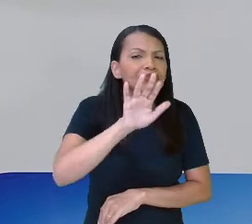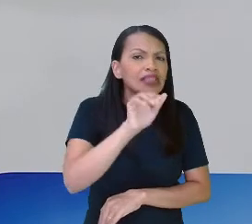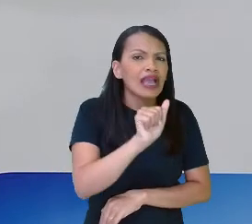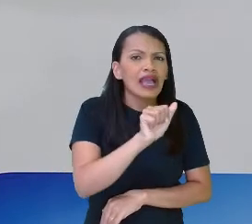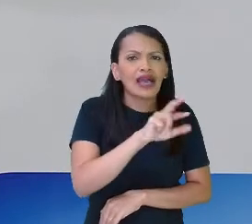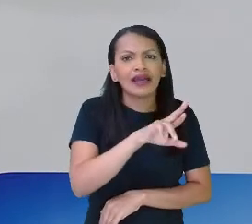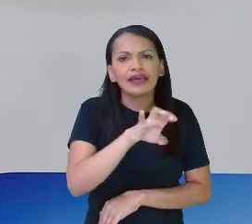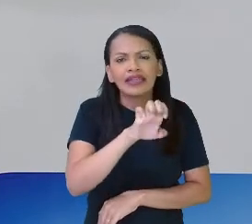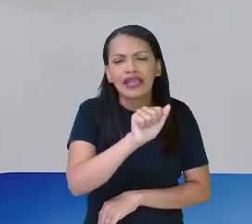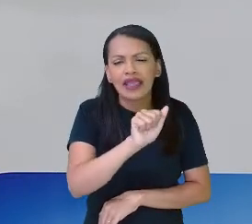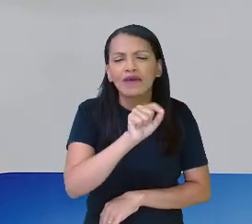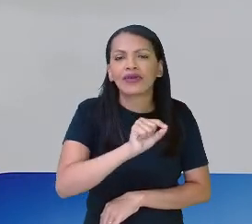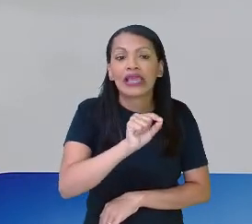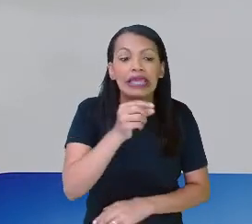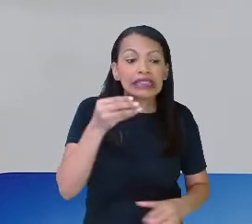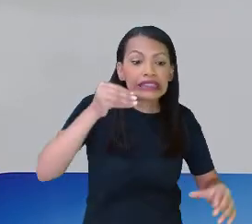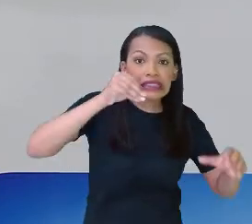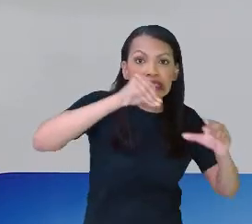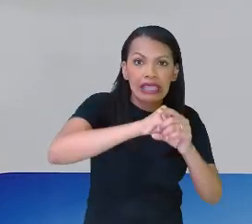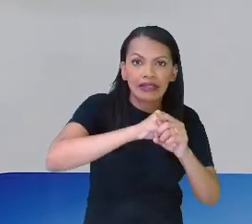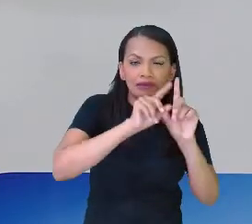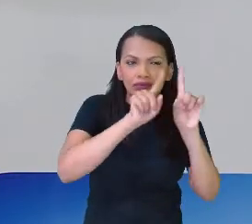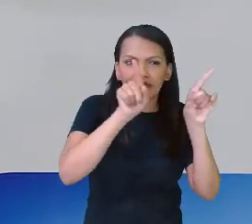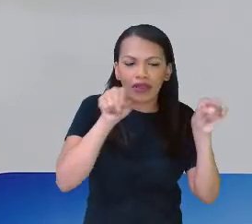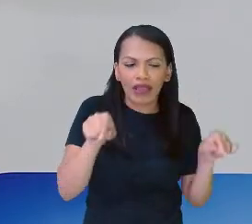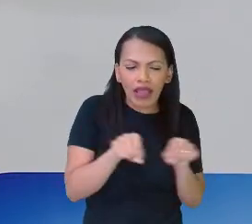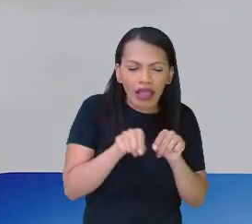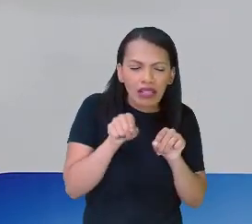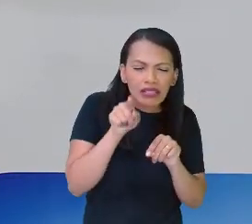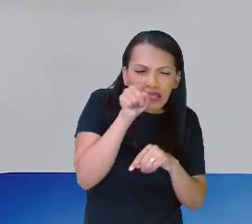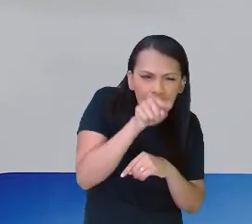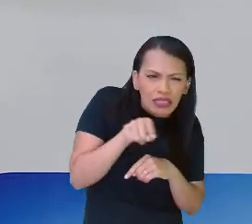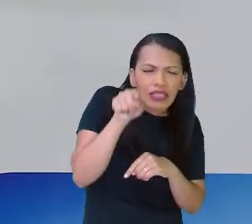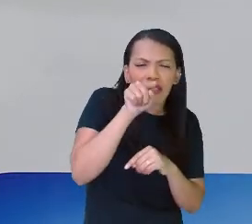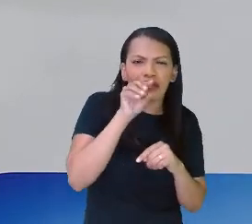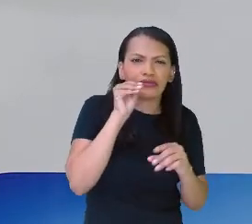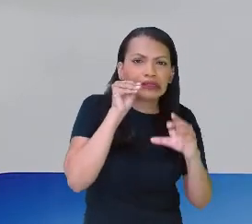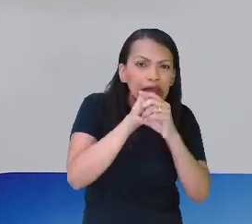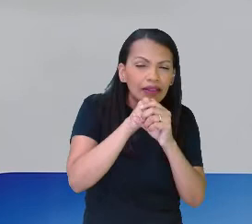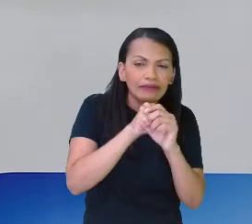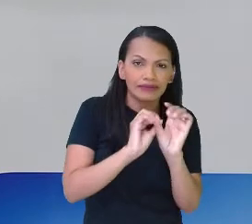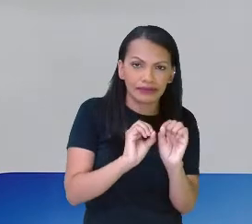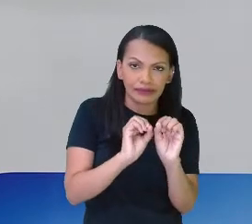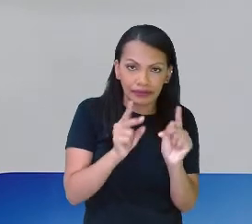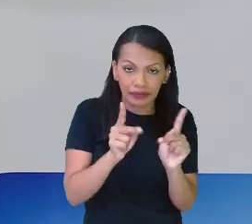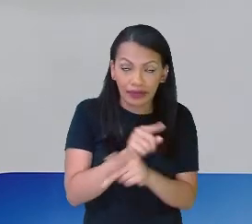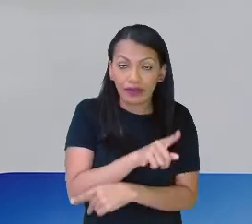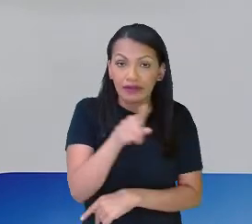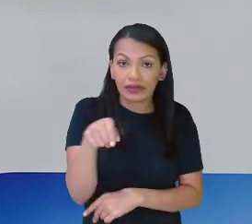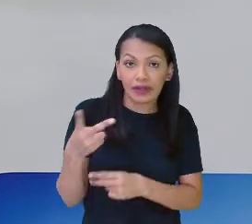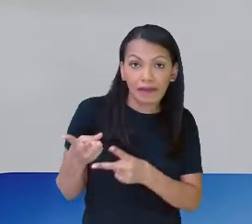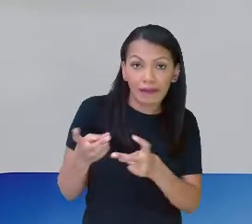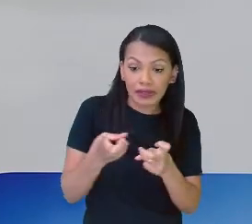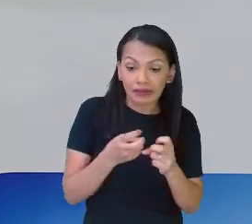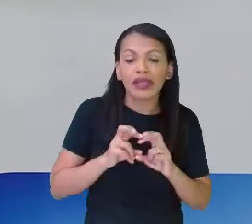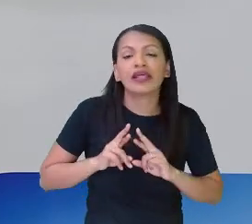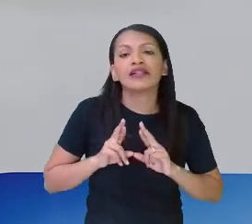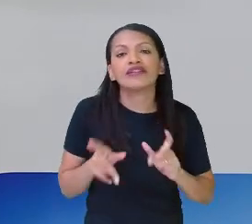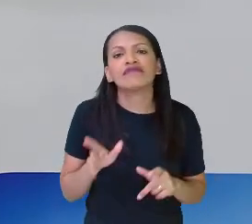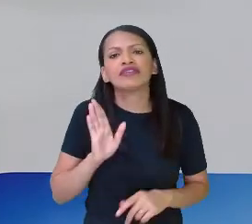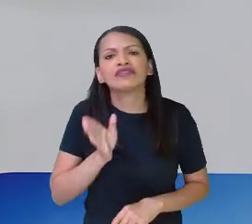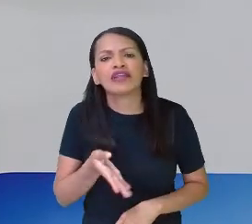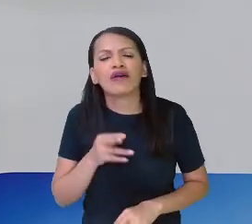Então, estou aqui, ó, pintando para vocês, para vocês perceberem a diferença já